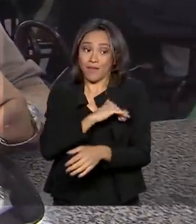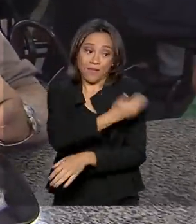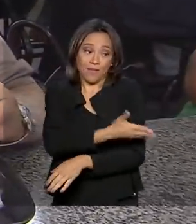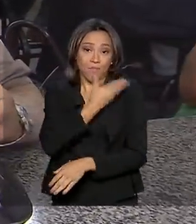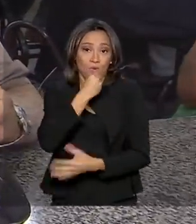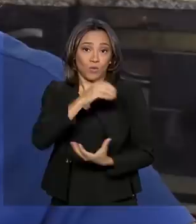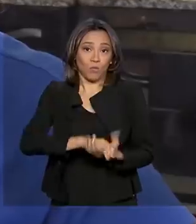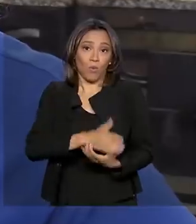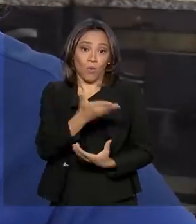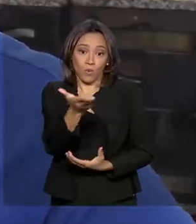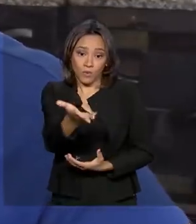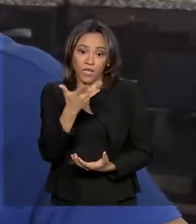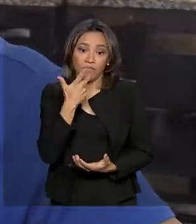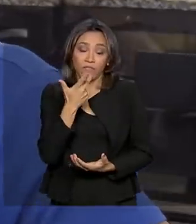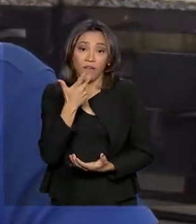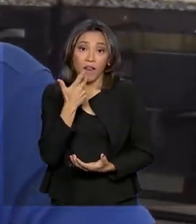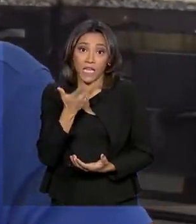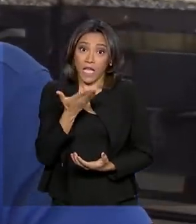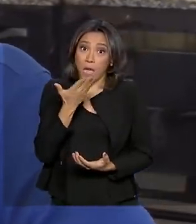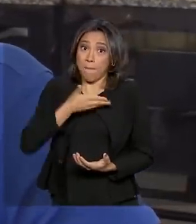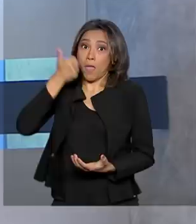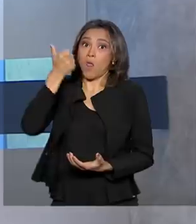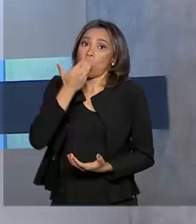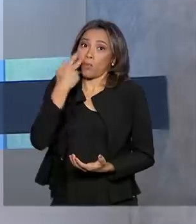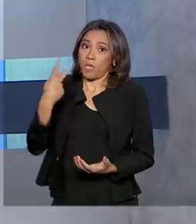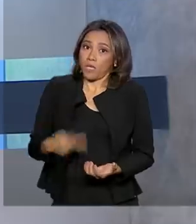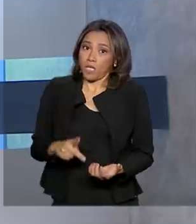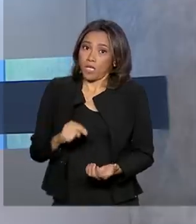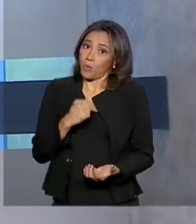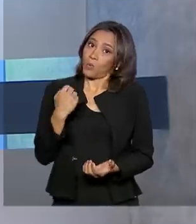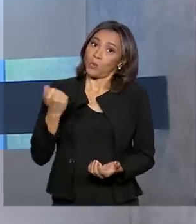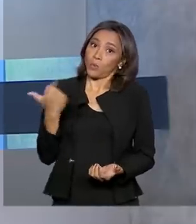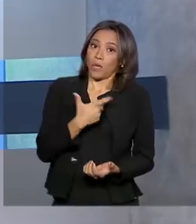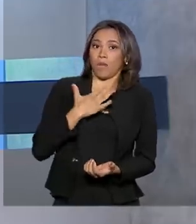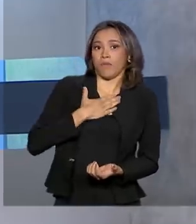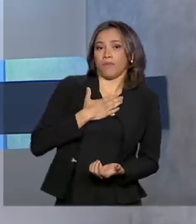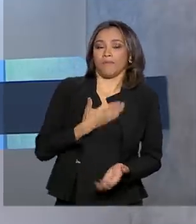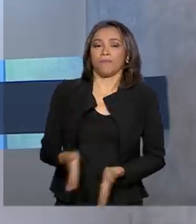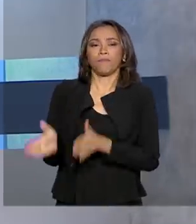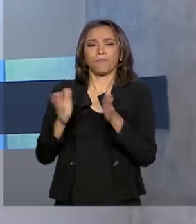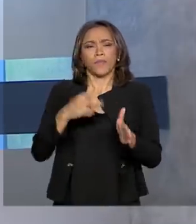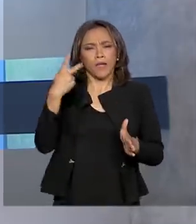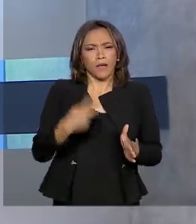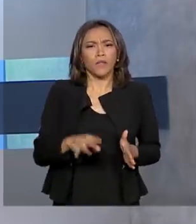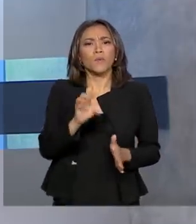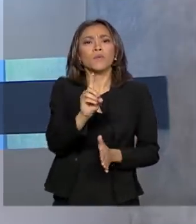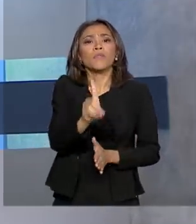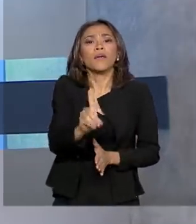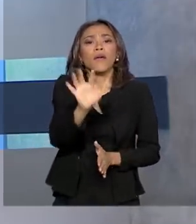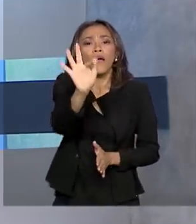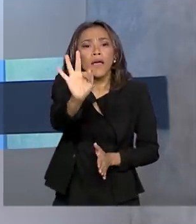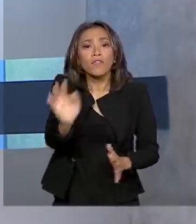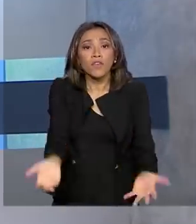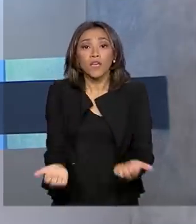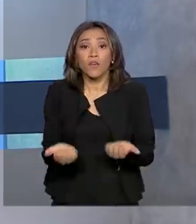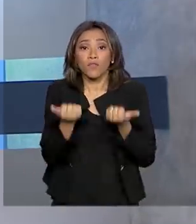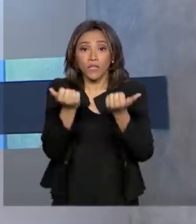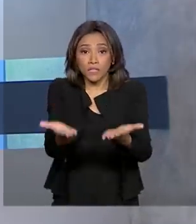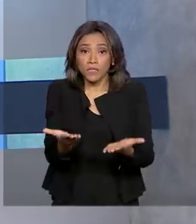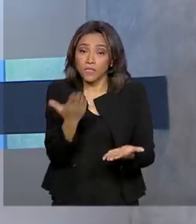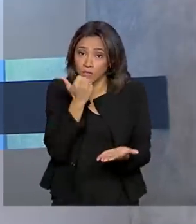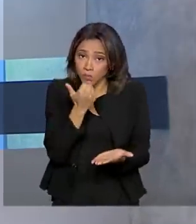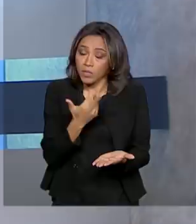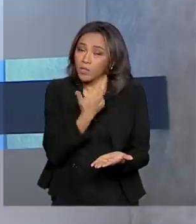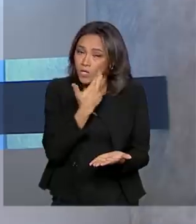ele fala que a comida daqui é melhor que a minha. Aqui no Distrito Federal, as refeições servidas nos restaurantes